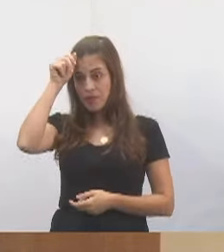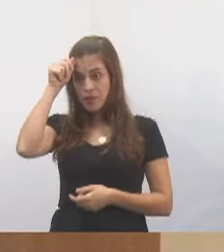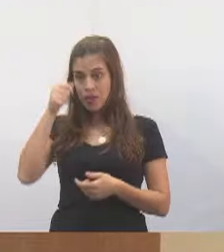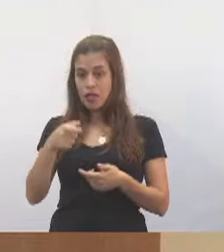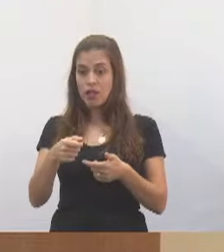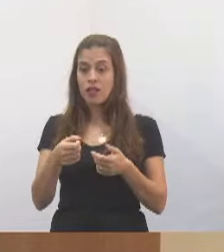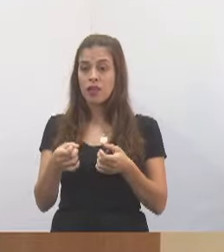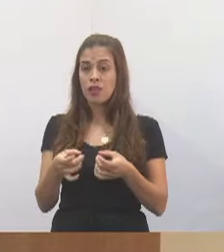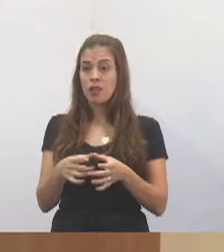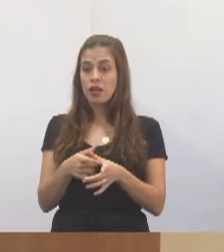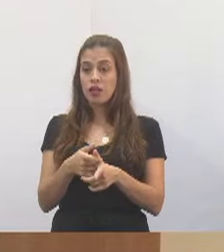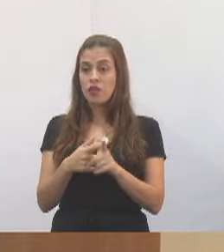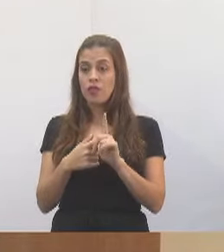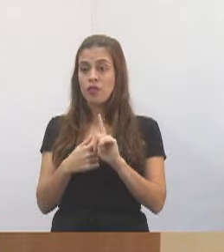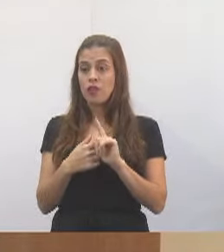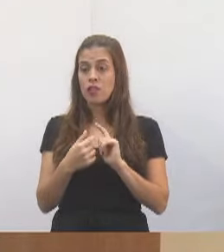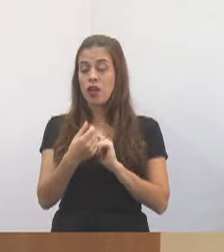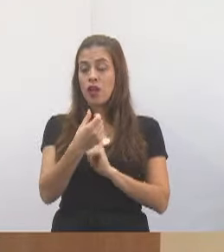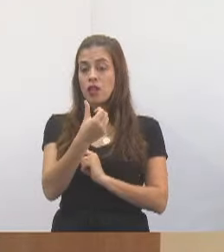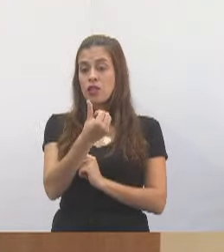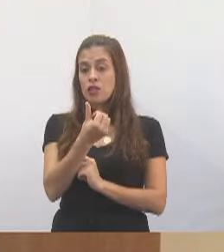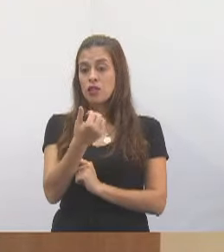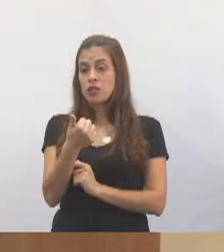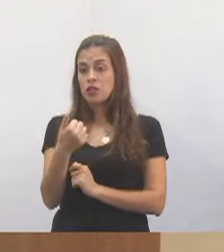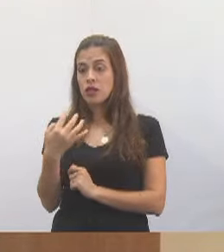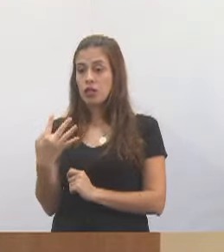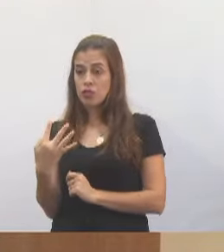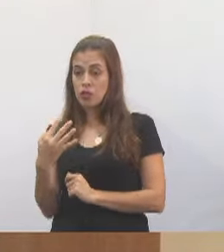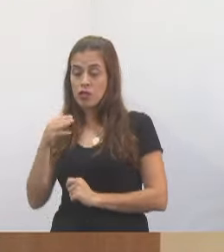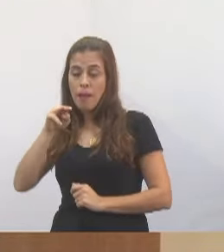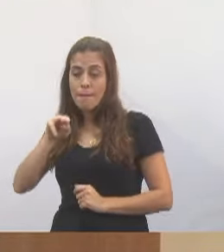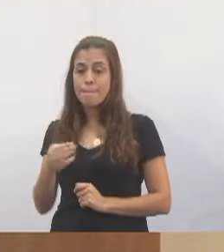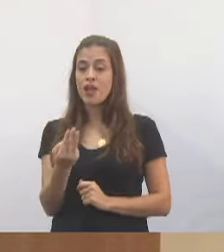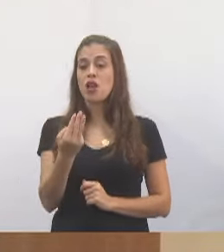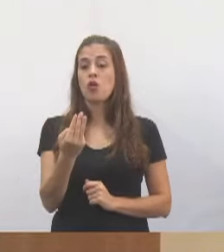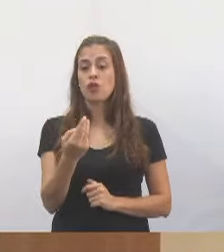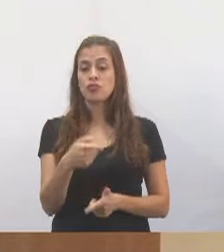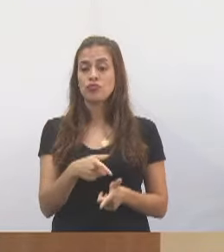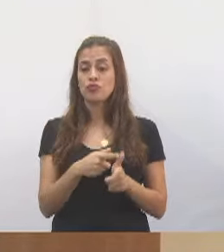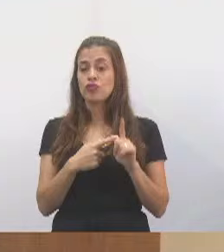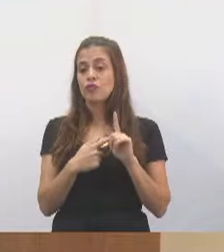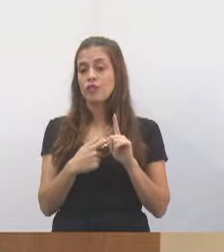614 milhões de dívida para a Prefeitura.